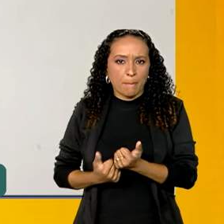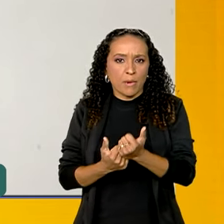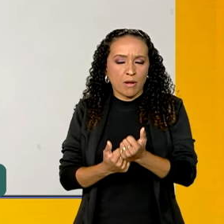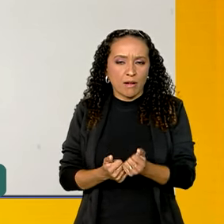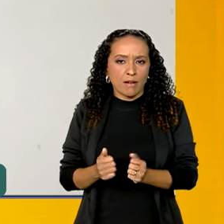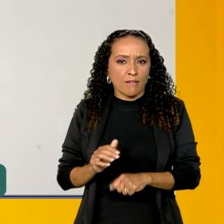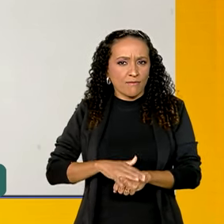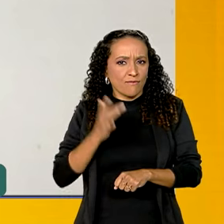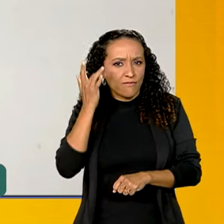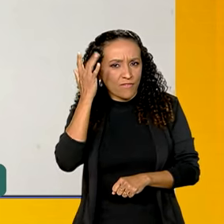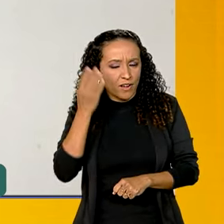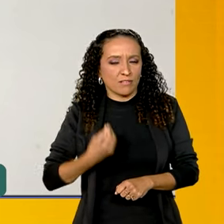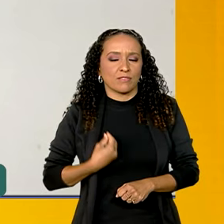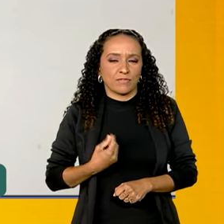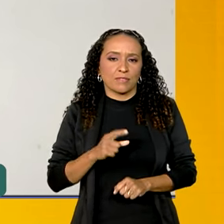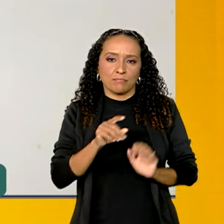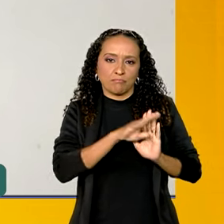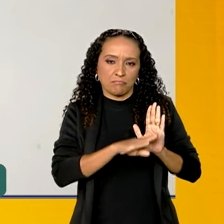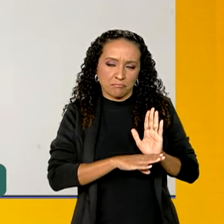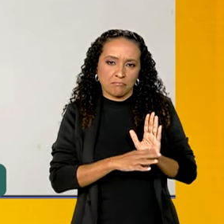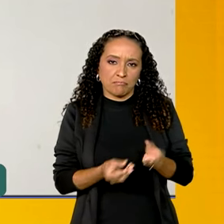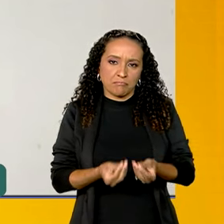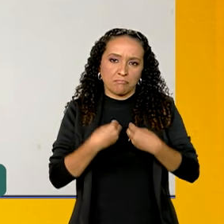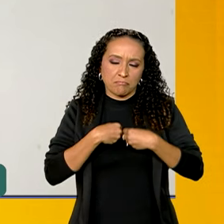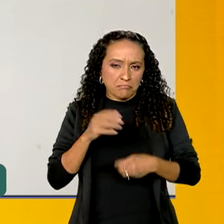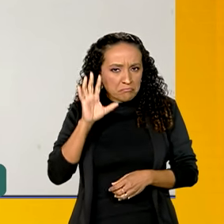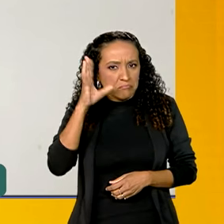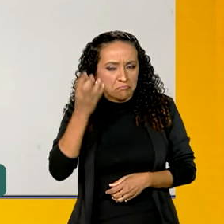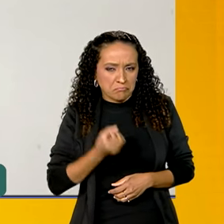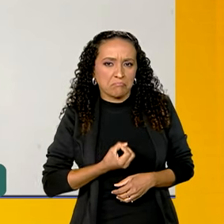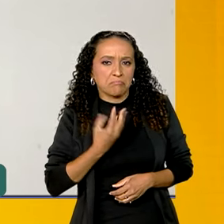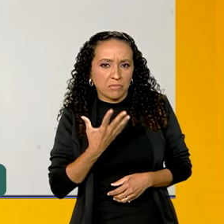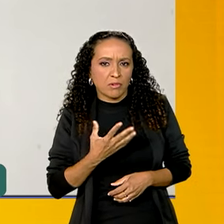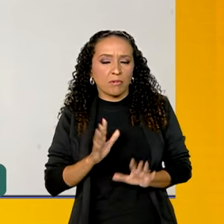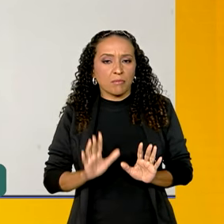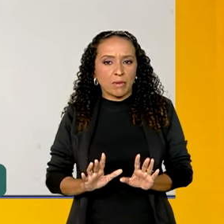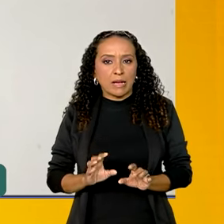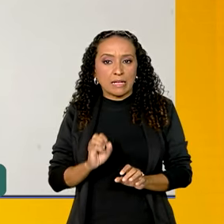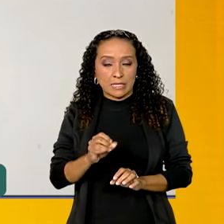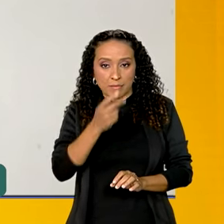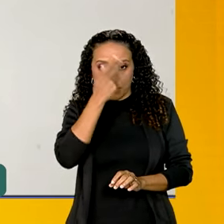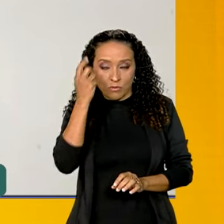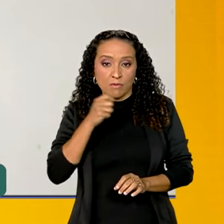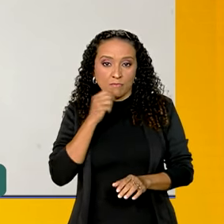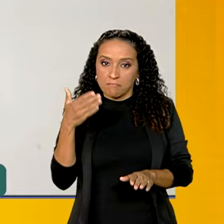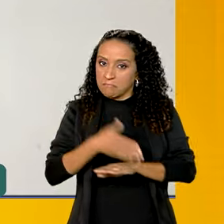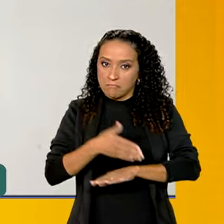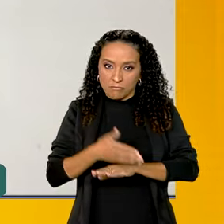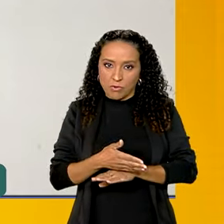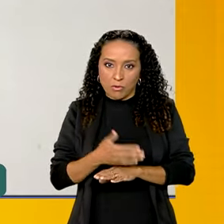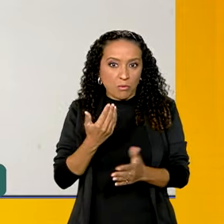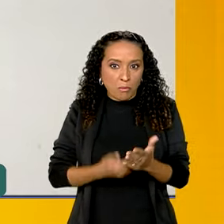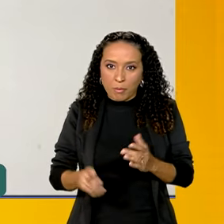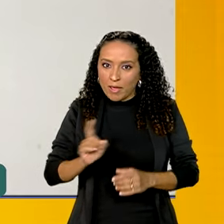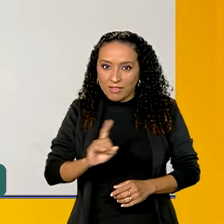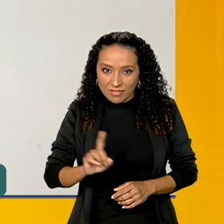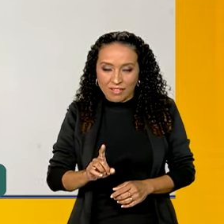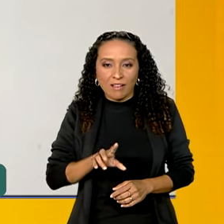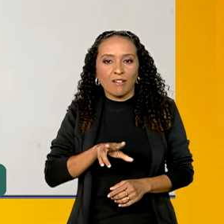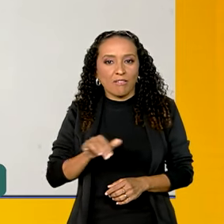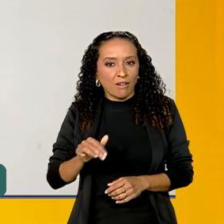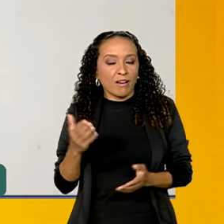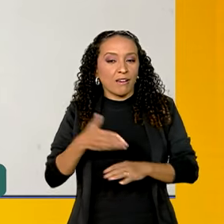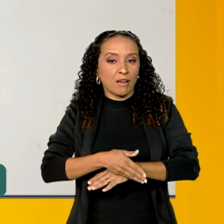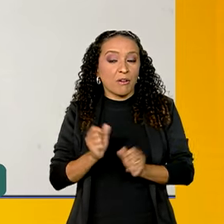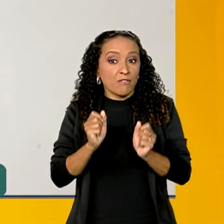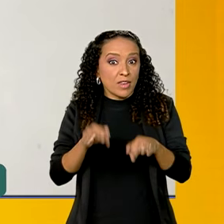para facilitar a vida. Então, o programa que ele vem tem muito resultado bacana, mas para quem ainda não participou, não perca essa oportunidade, porque a